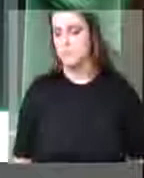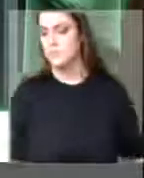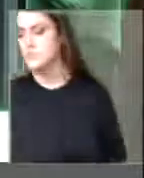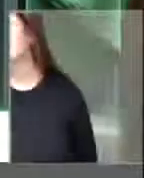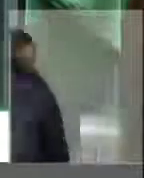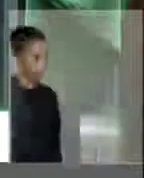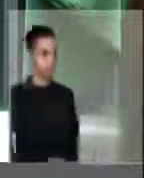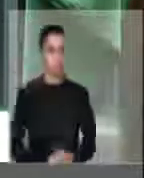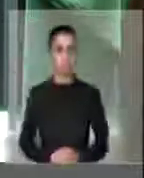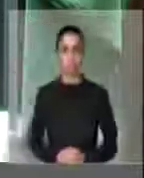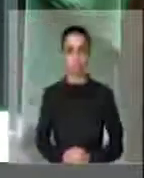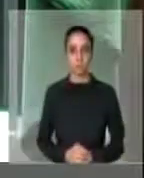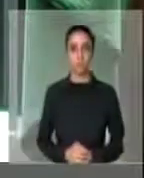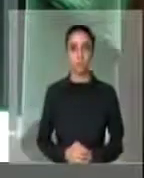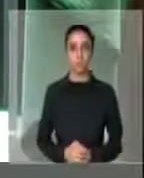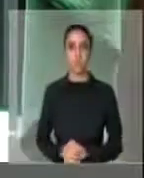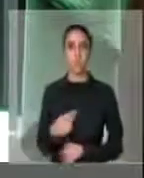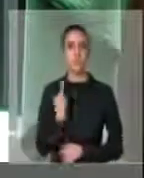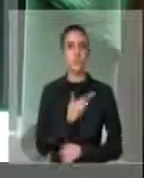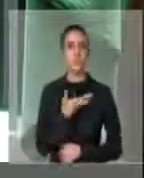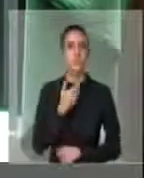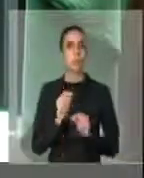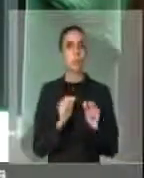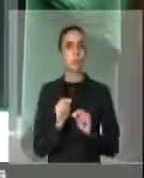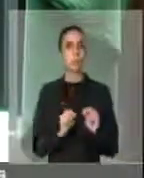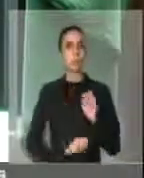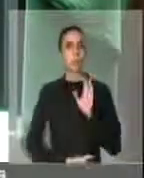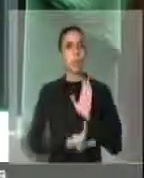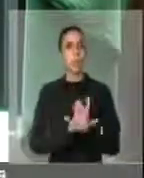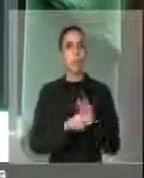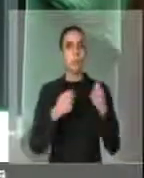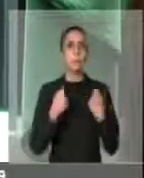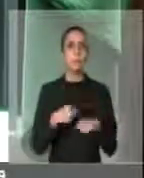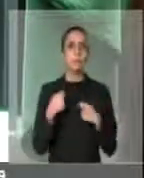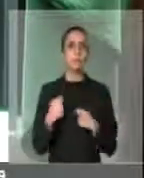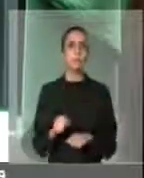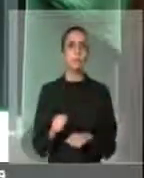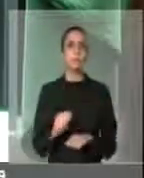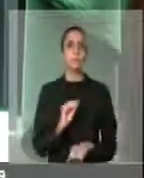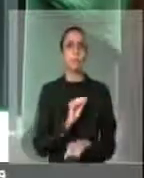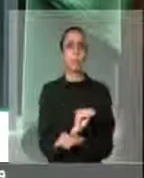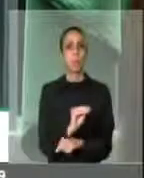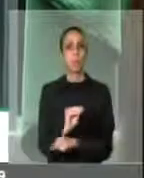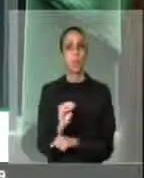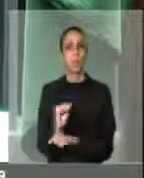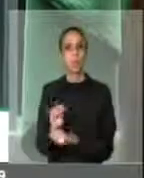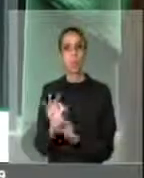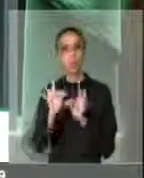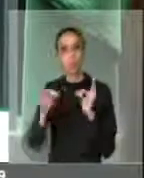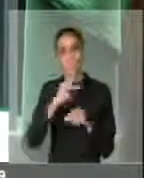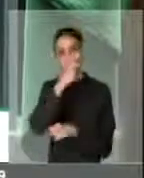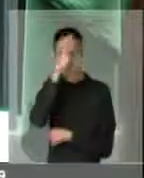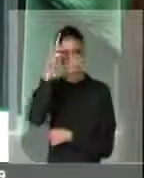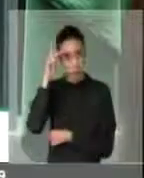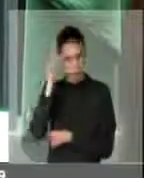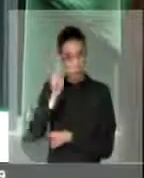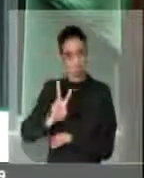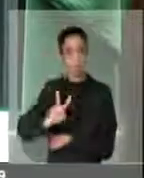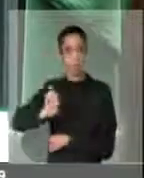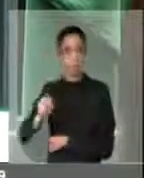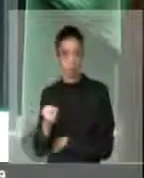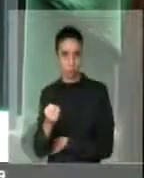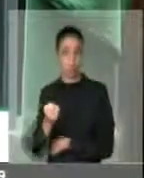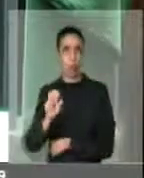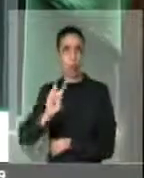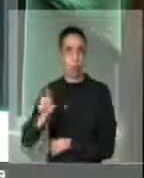proteção penal se estenda, Sr. Presidente, às pessoas LGBT, inclusive